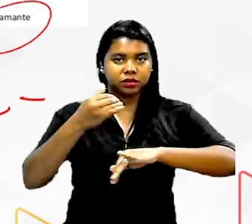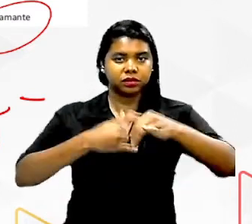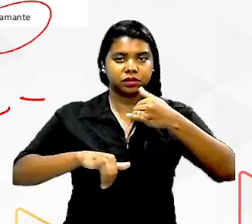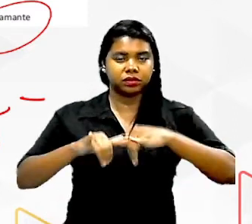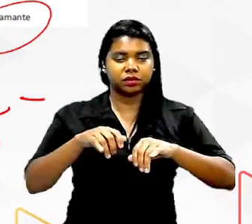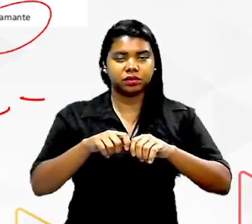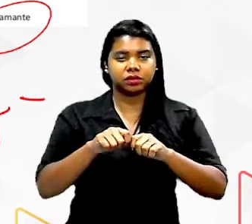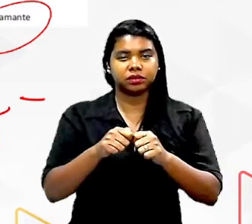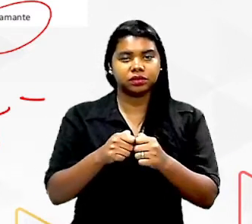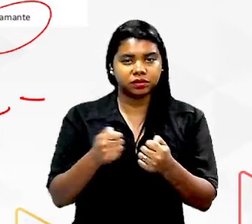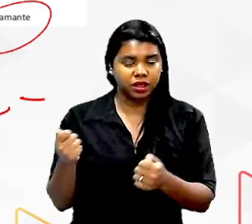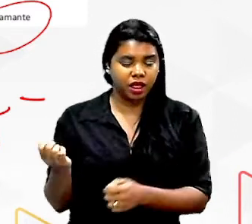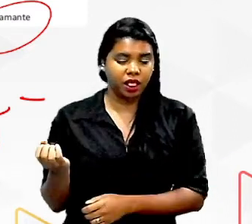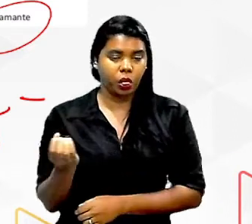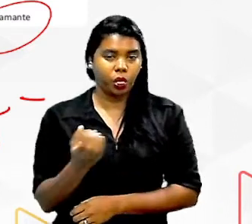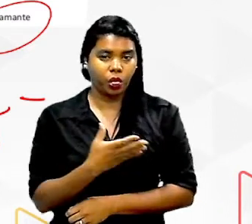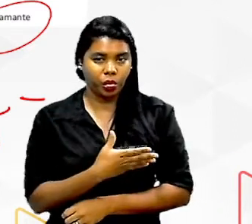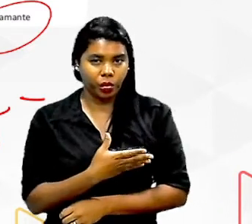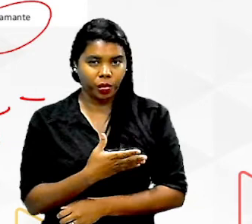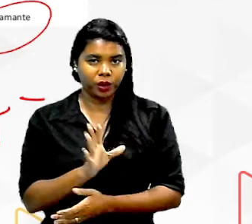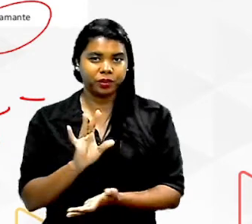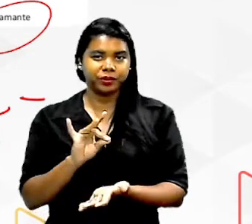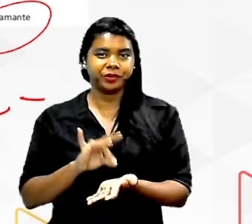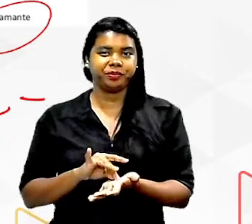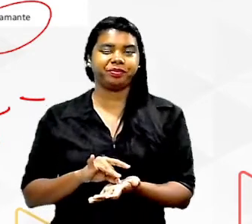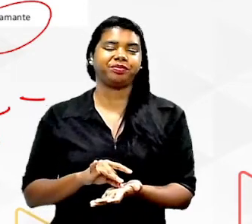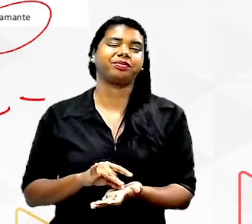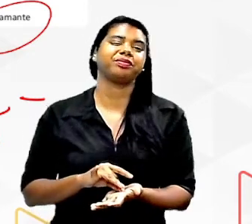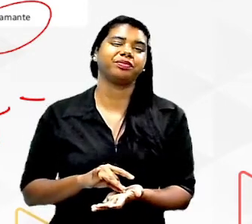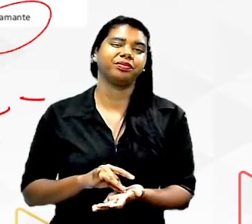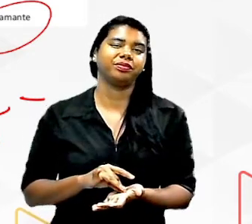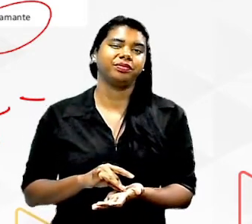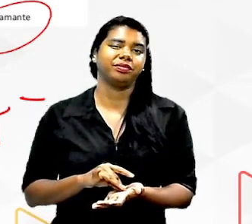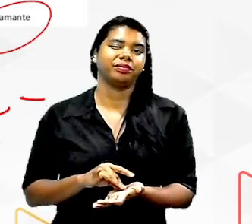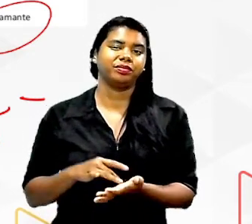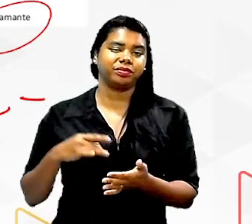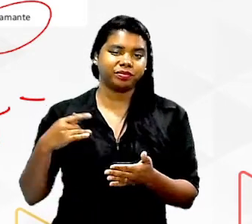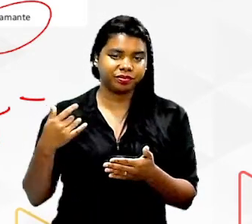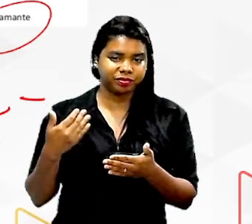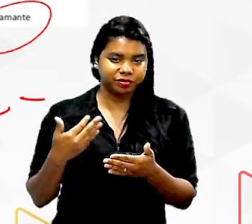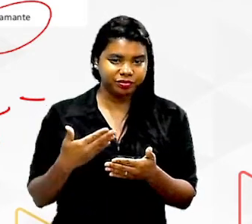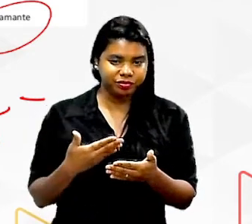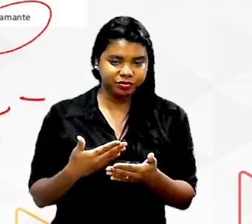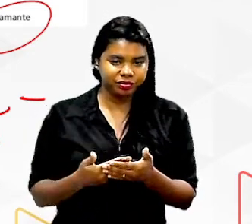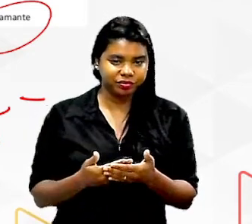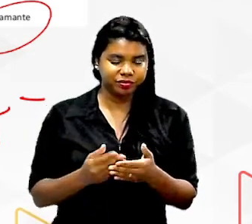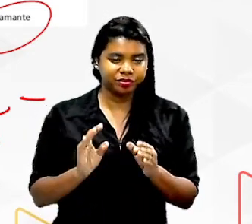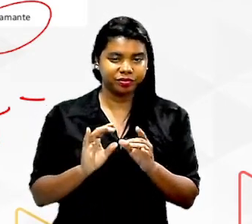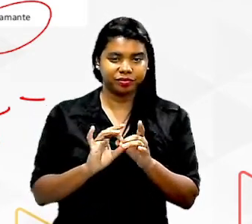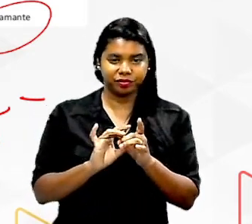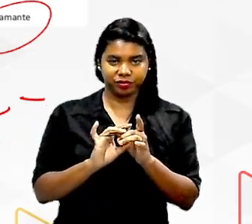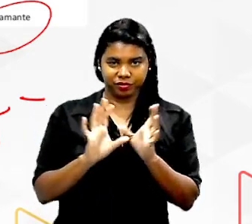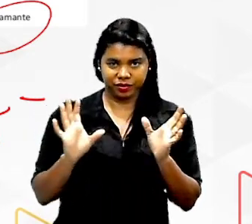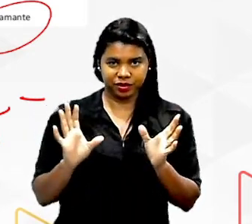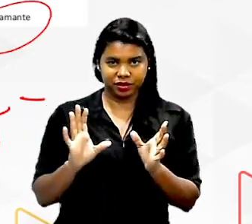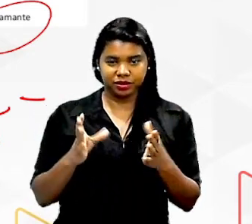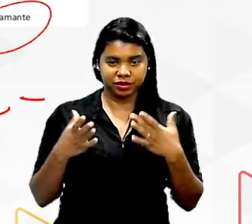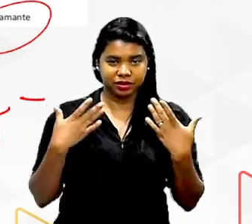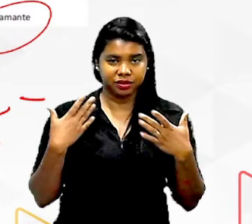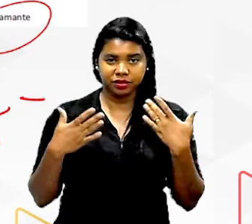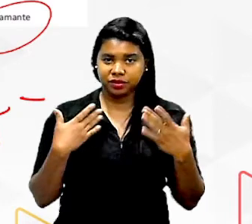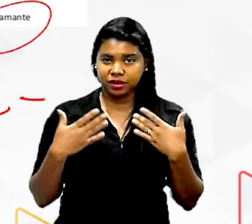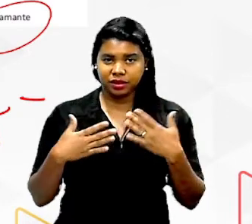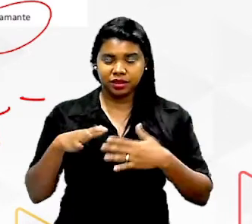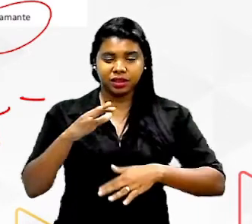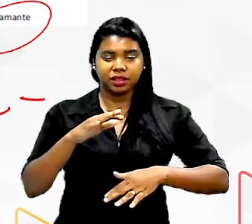adas novas ligações são formadas e aí a consequência disso é a liberação de calor liberação